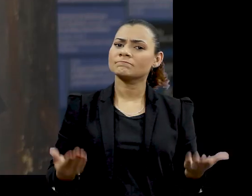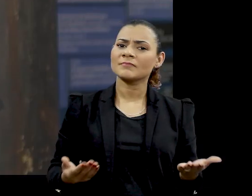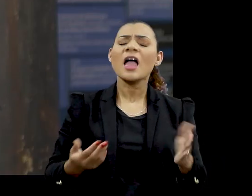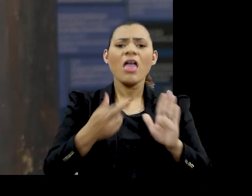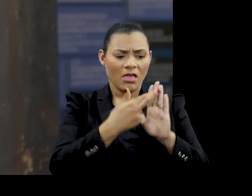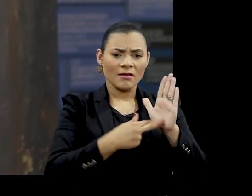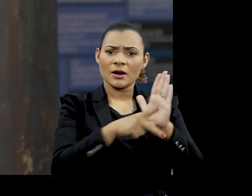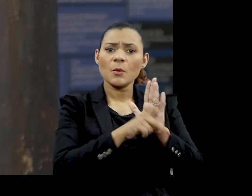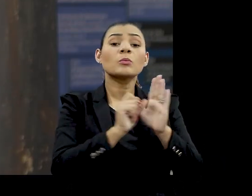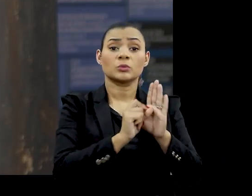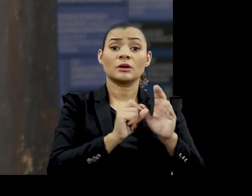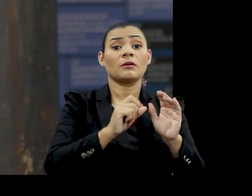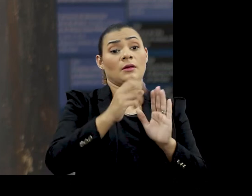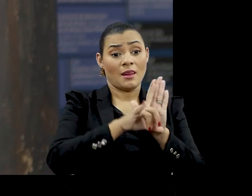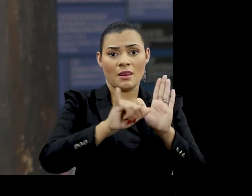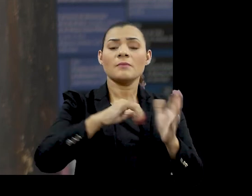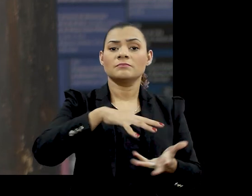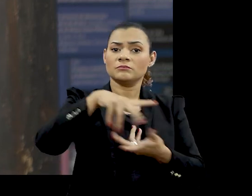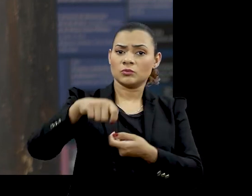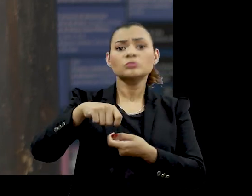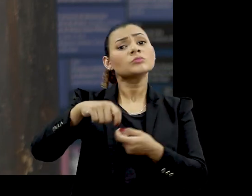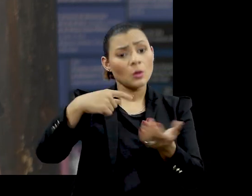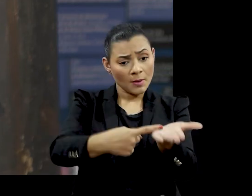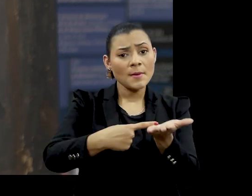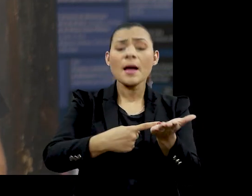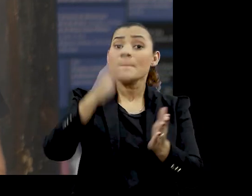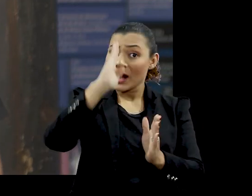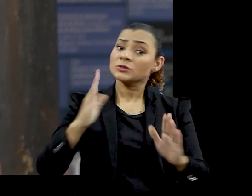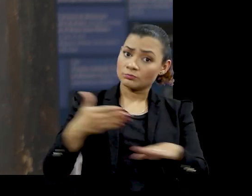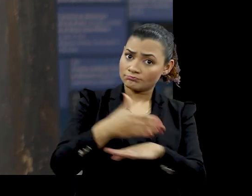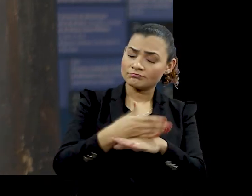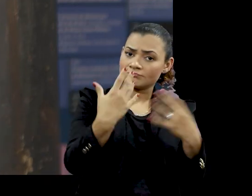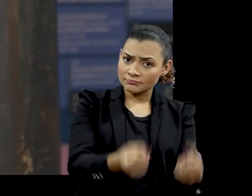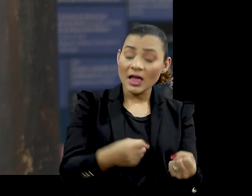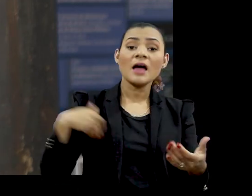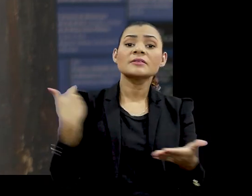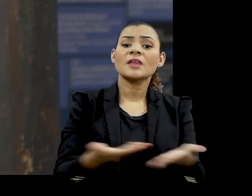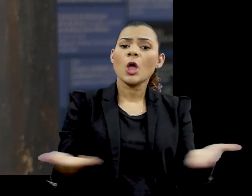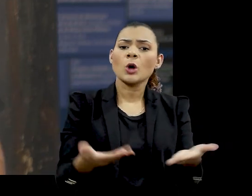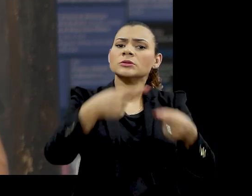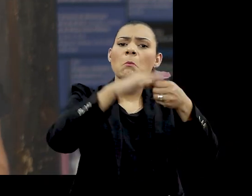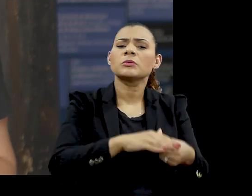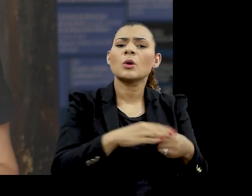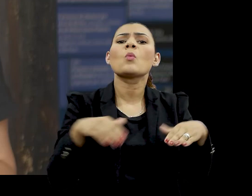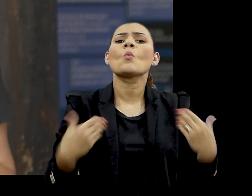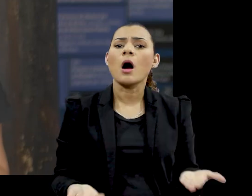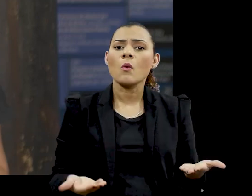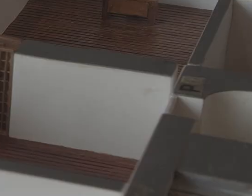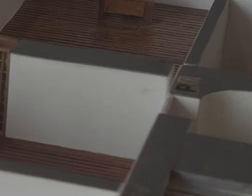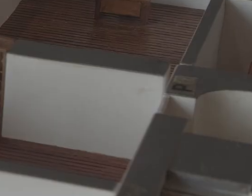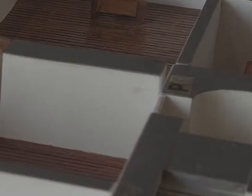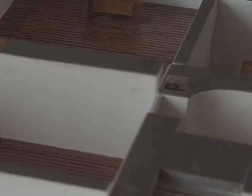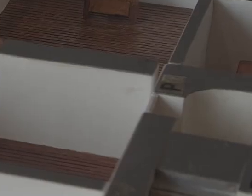Quais violações da Declaração Universal dos Direitos Humanos Da qual o Brasil é um dos países signatários Segue acontecendo até os dias de hoje?